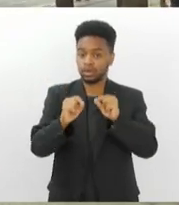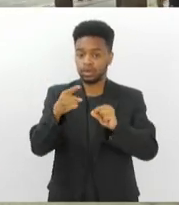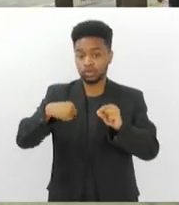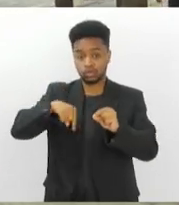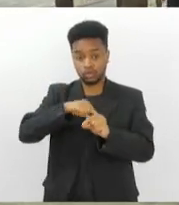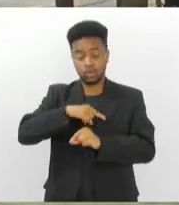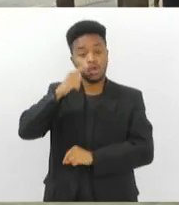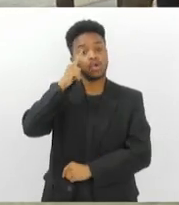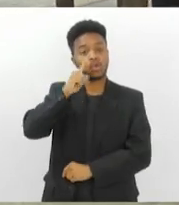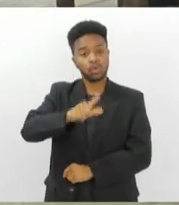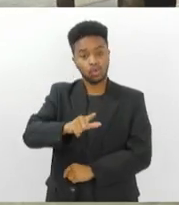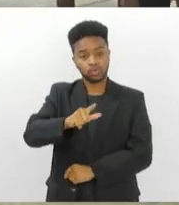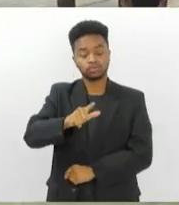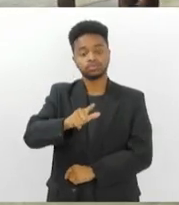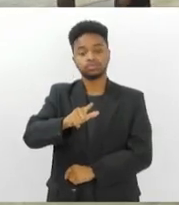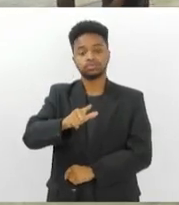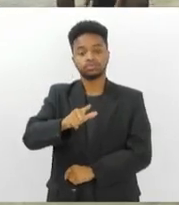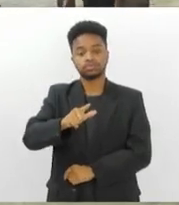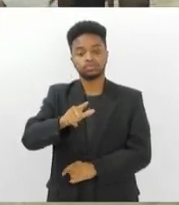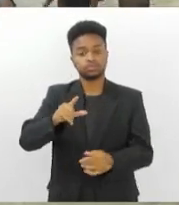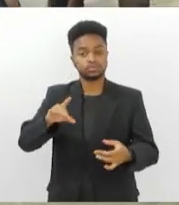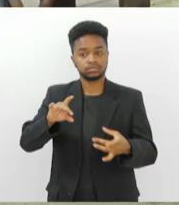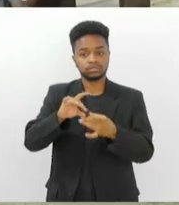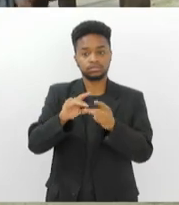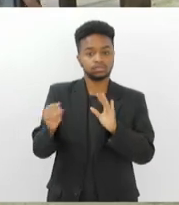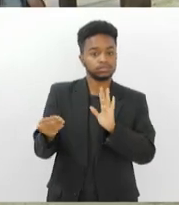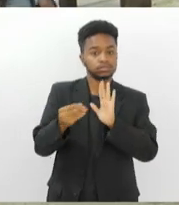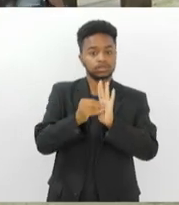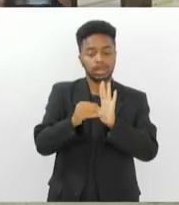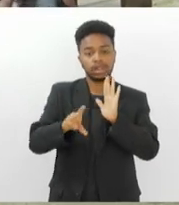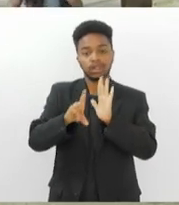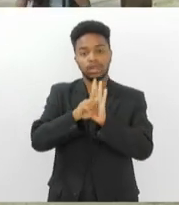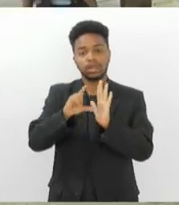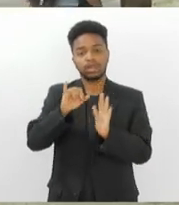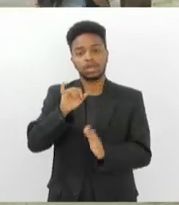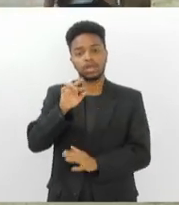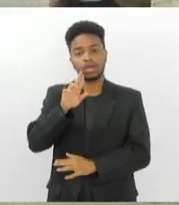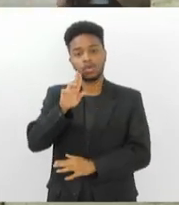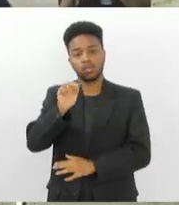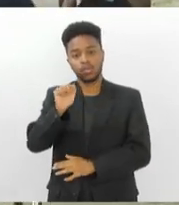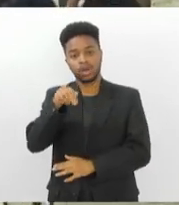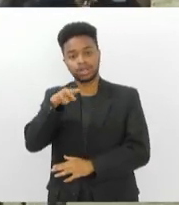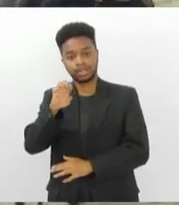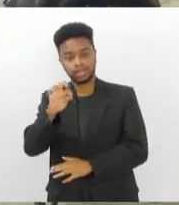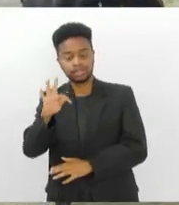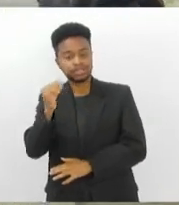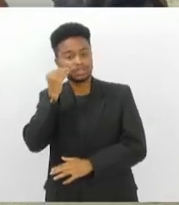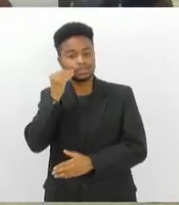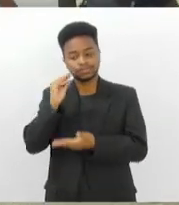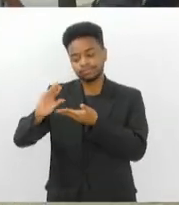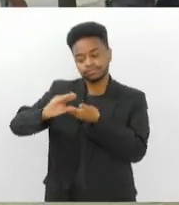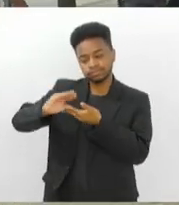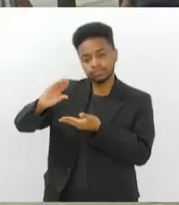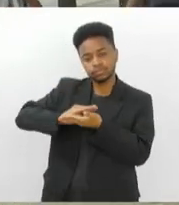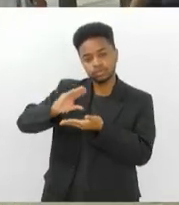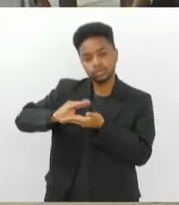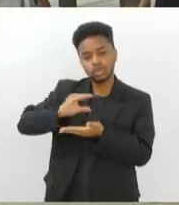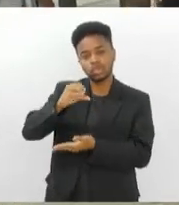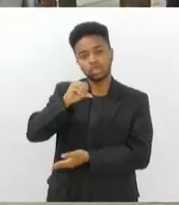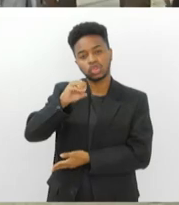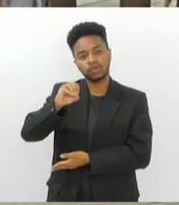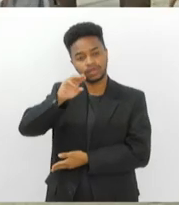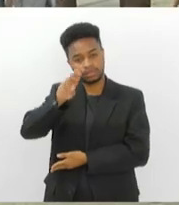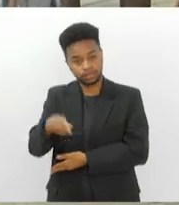conseguimos enquadrar na Lei Rouanet a possibilidade de captação de 90 milhões. Então, também empresários